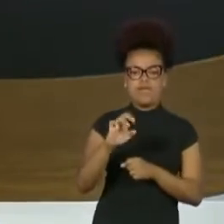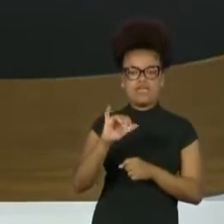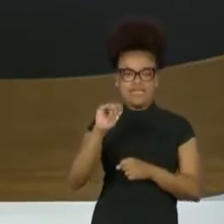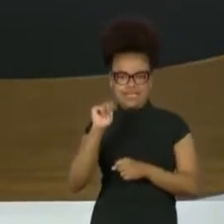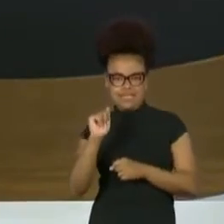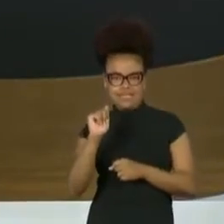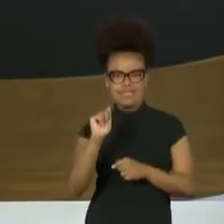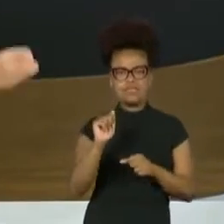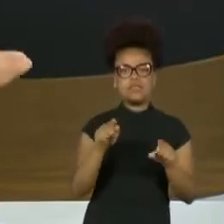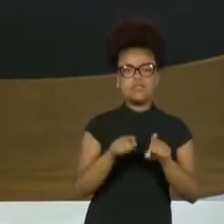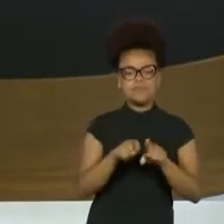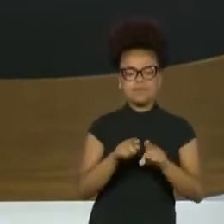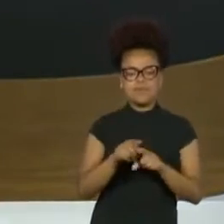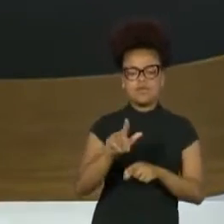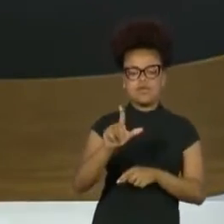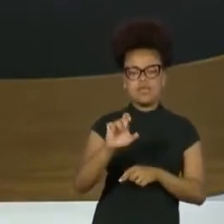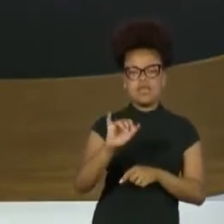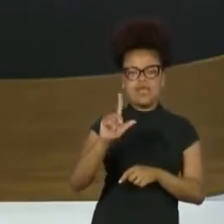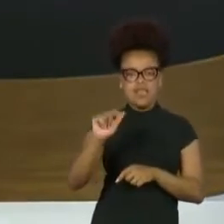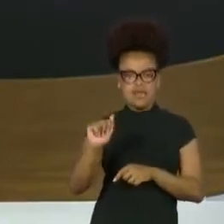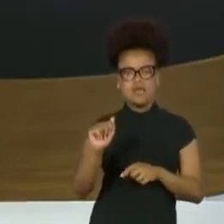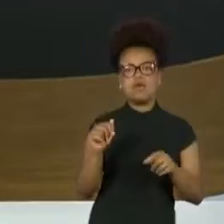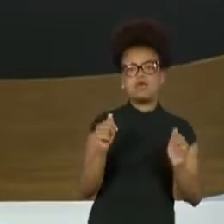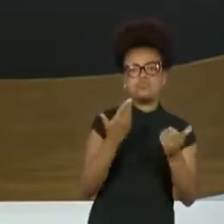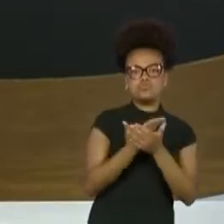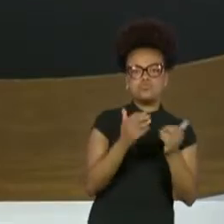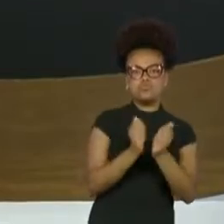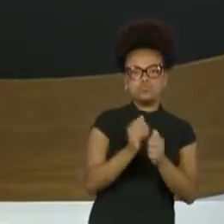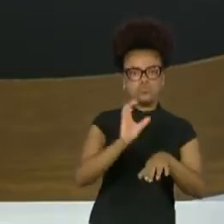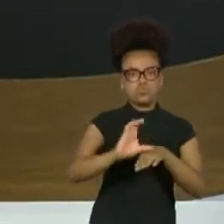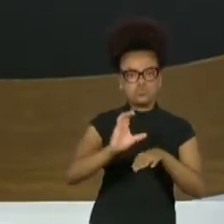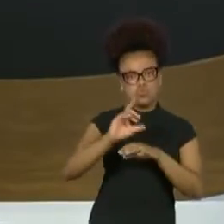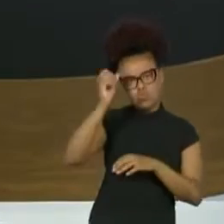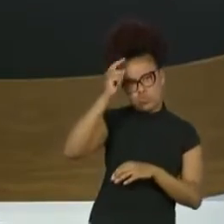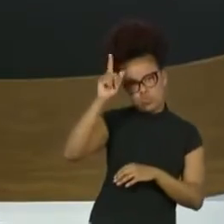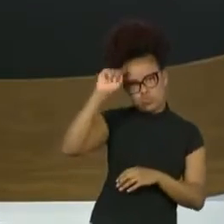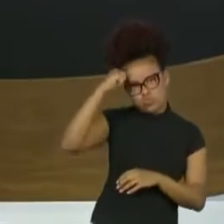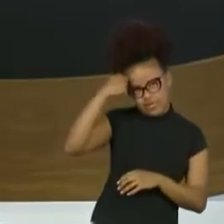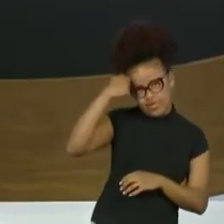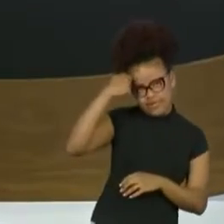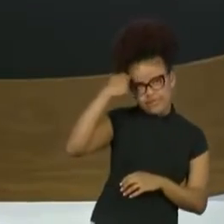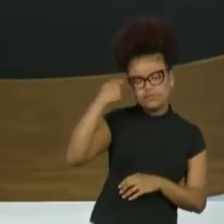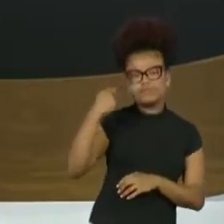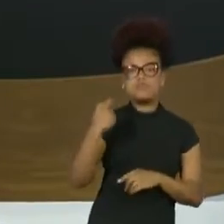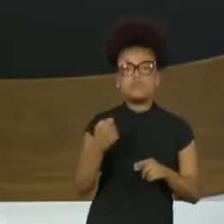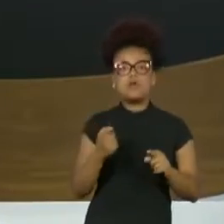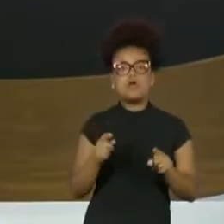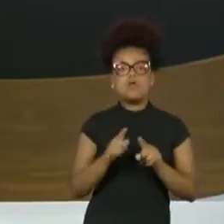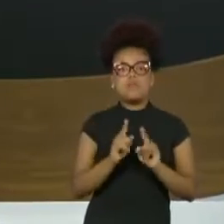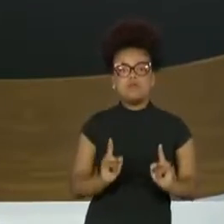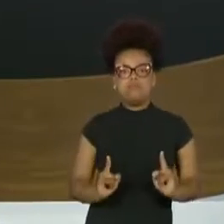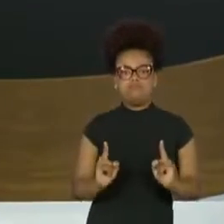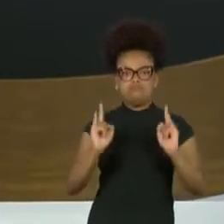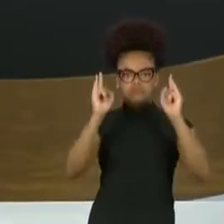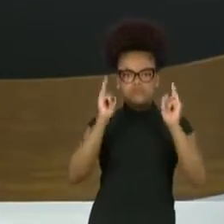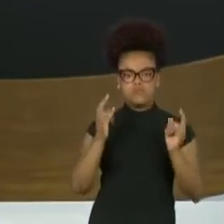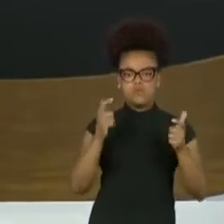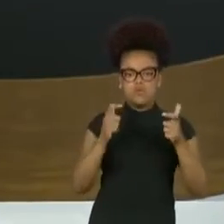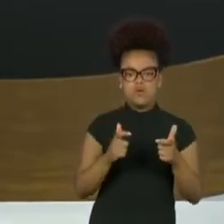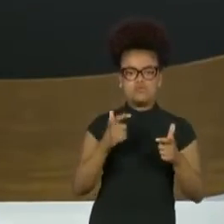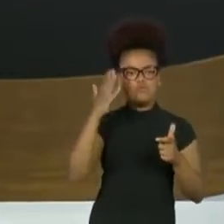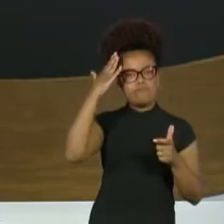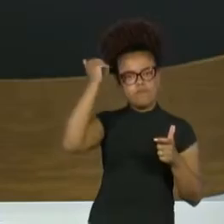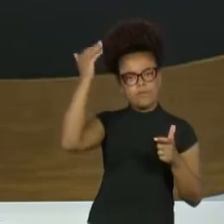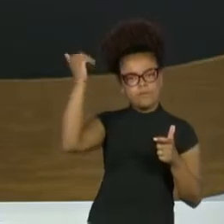que Lélia Gonzalez, com quem ela estudou. E hoje ela vive no mesmo apartamento que já foi de Clarice Lispector. No